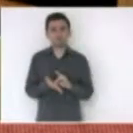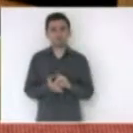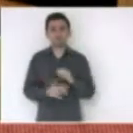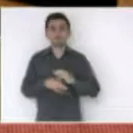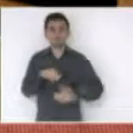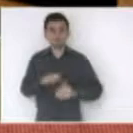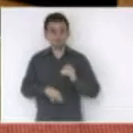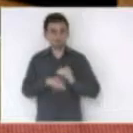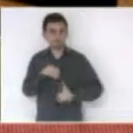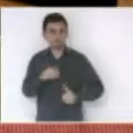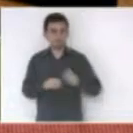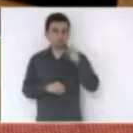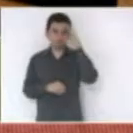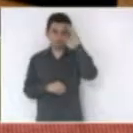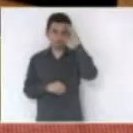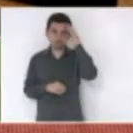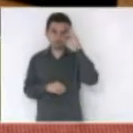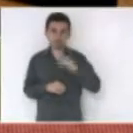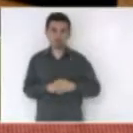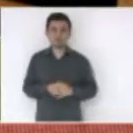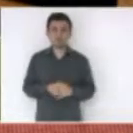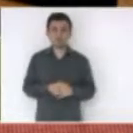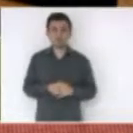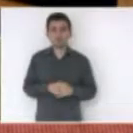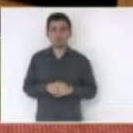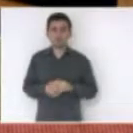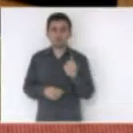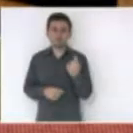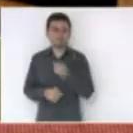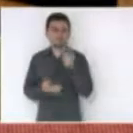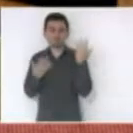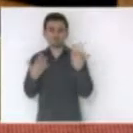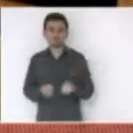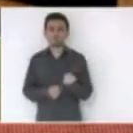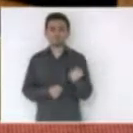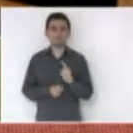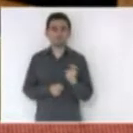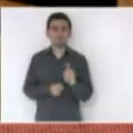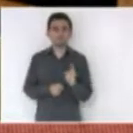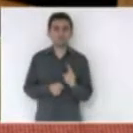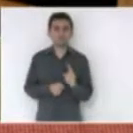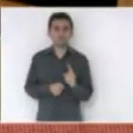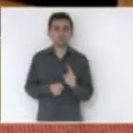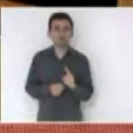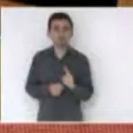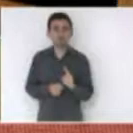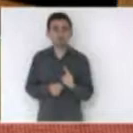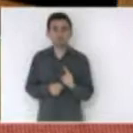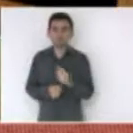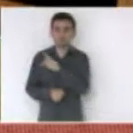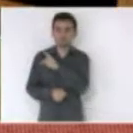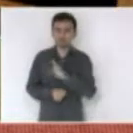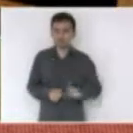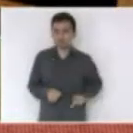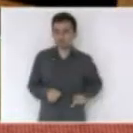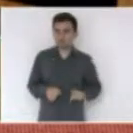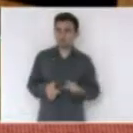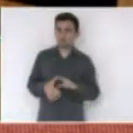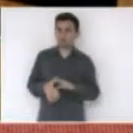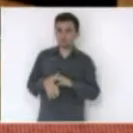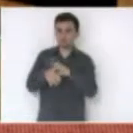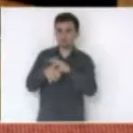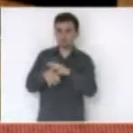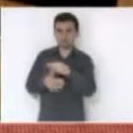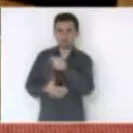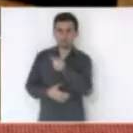habilidade do governador Raimundo Colombo e seria inadmissível deputado Silvio presidente líder do governo